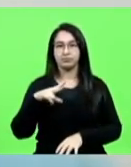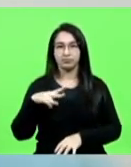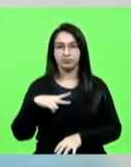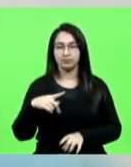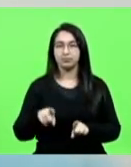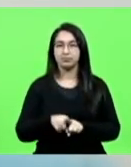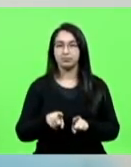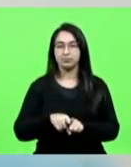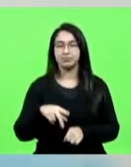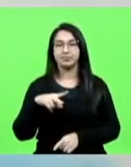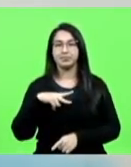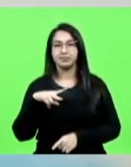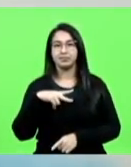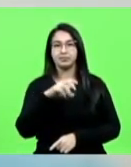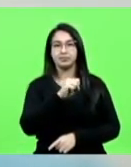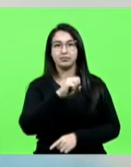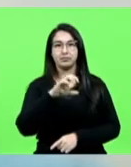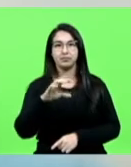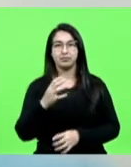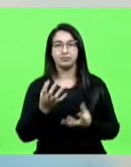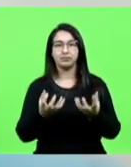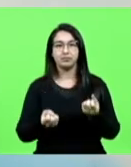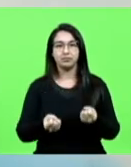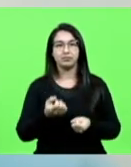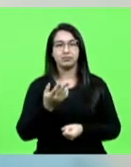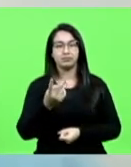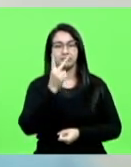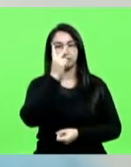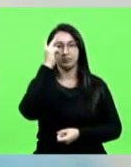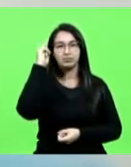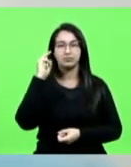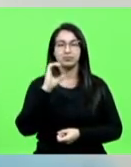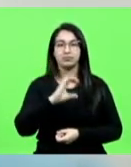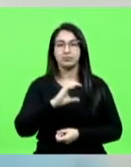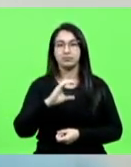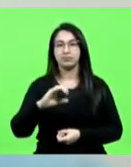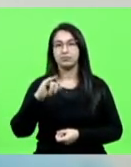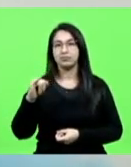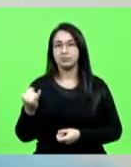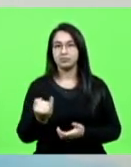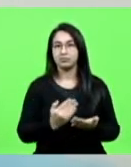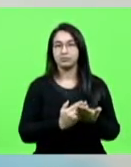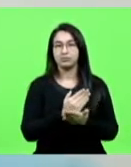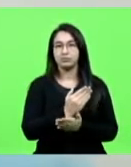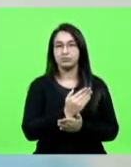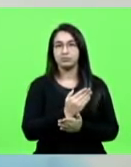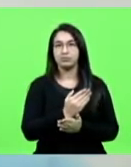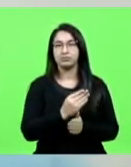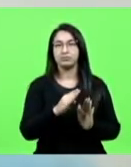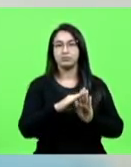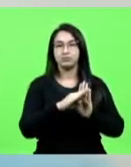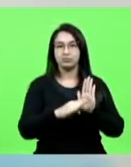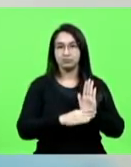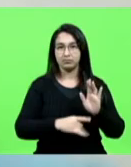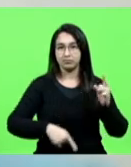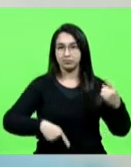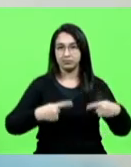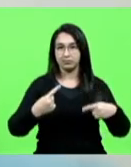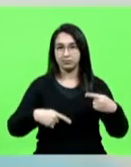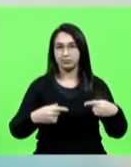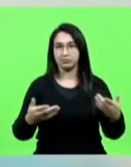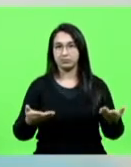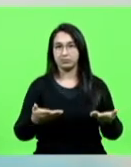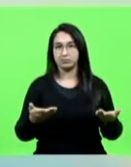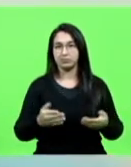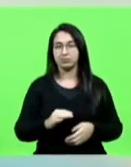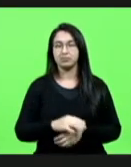Vicente Caropresa, acolhendo a emenda da CCJ pela aprovação. Eu coloco essa matéria em discussão. Senhor